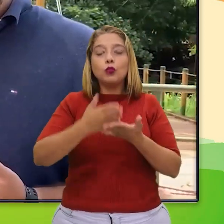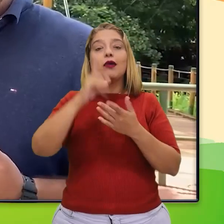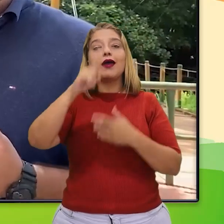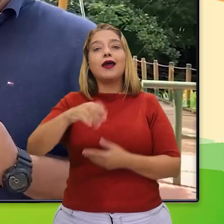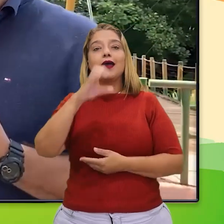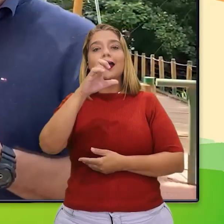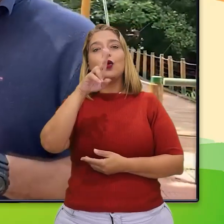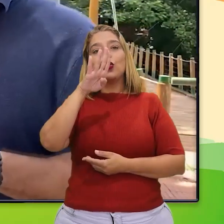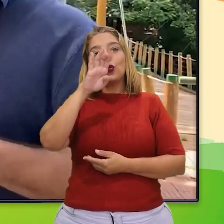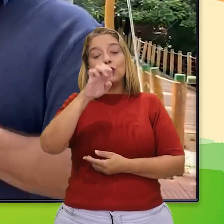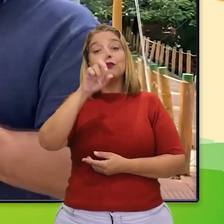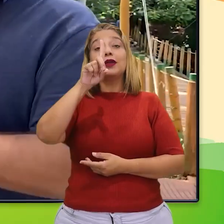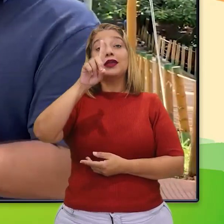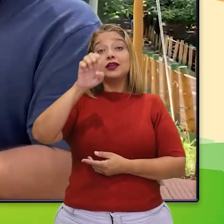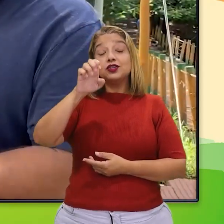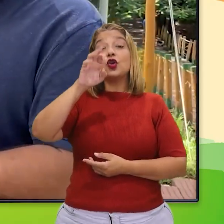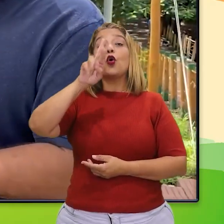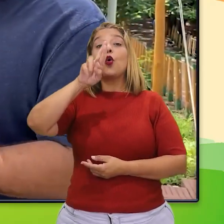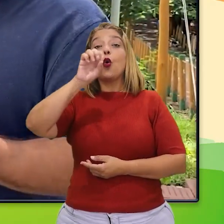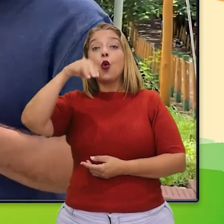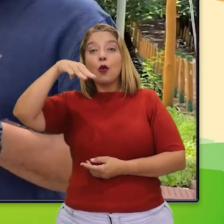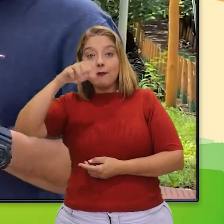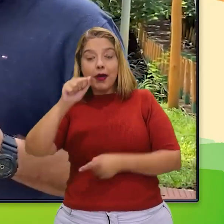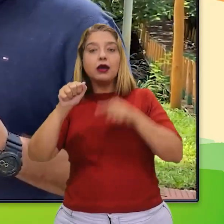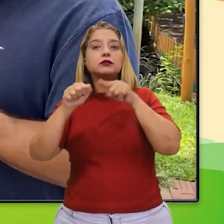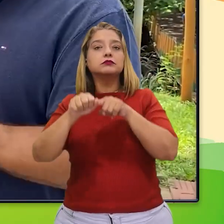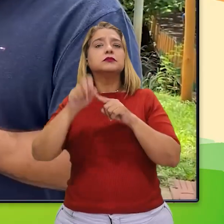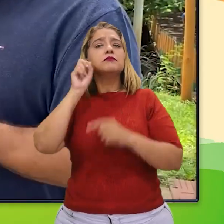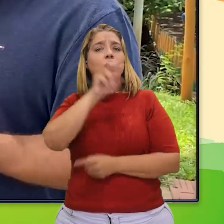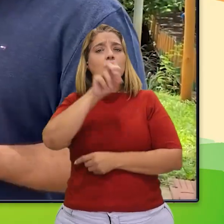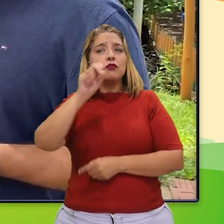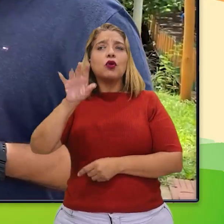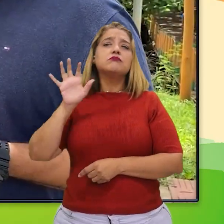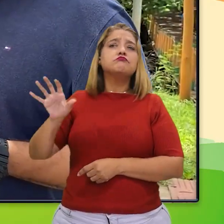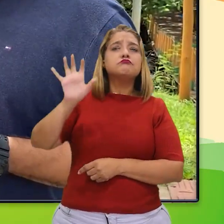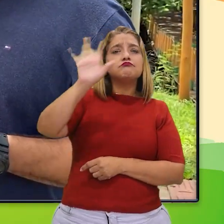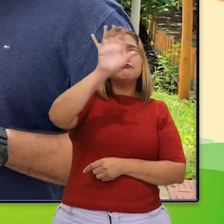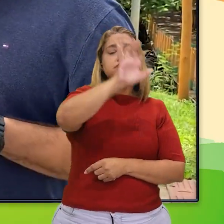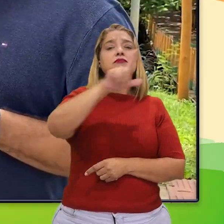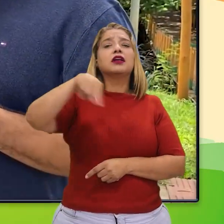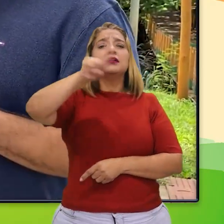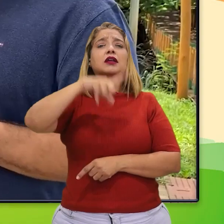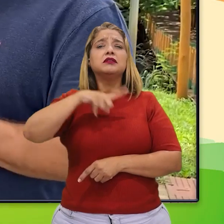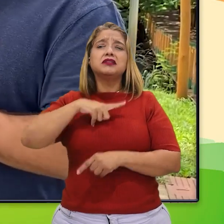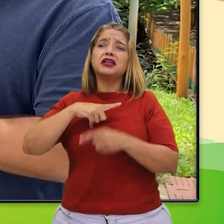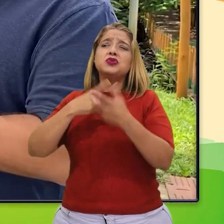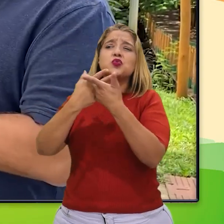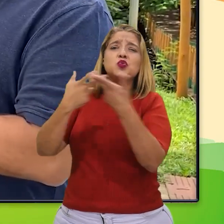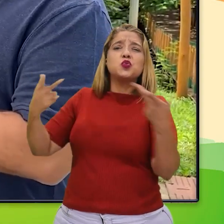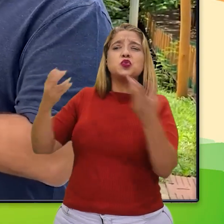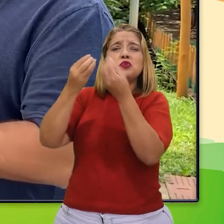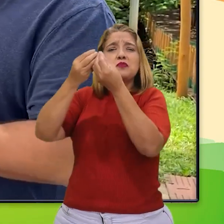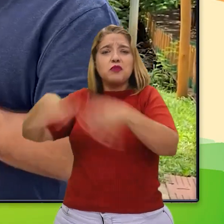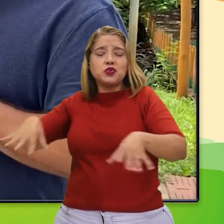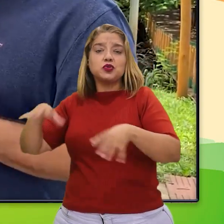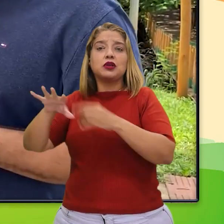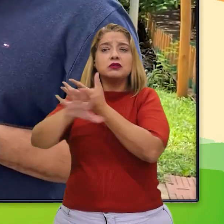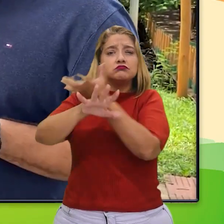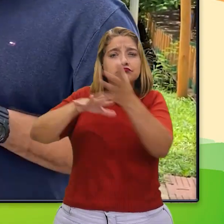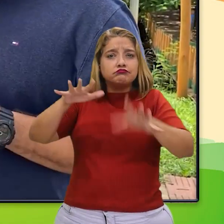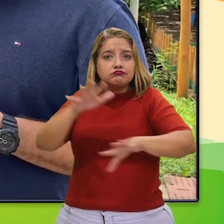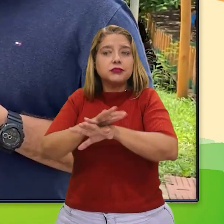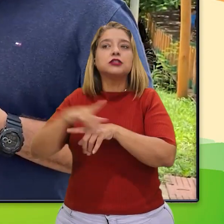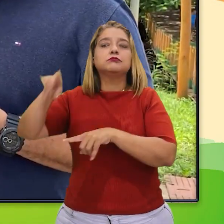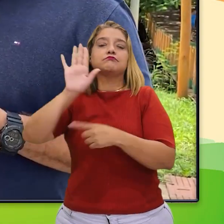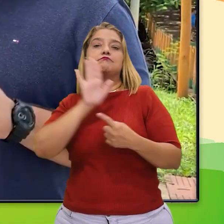Clube de Roma, que estabeleceram cenários futuros, que o uso e a degradação do ambiente iriam trazer cenários negativos para o